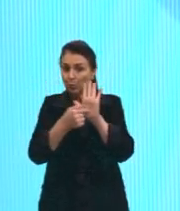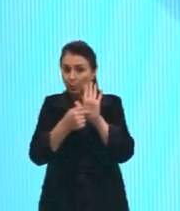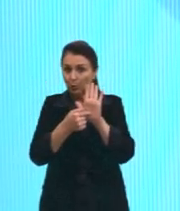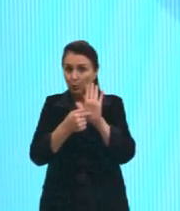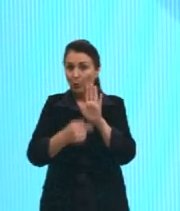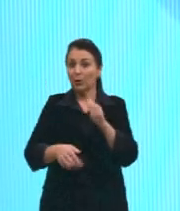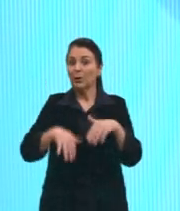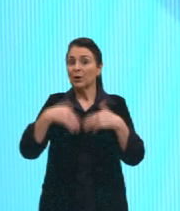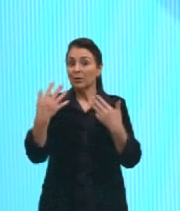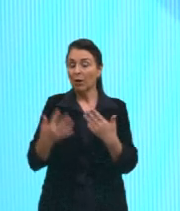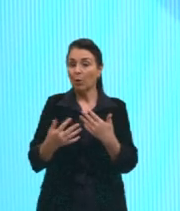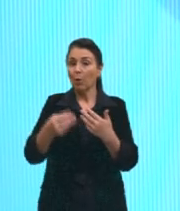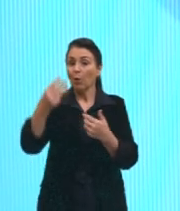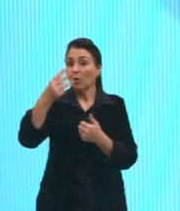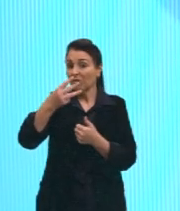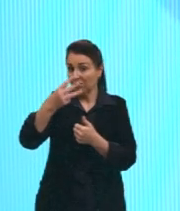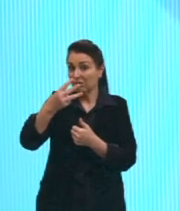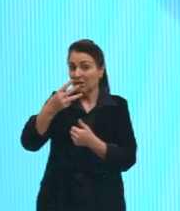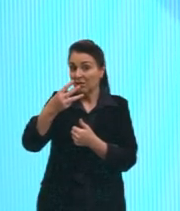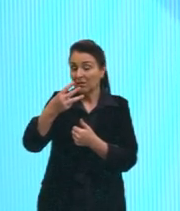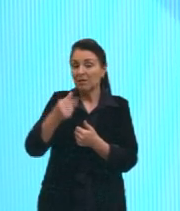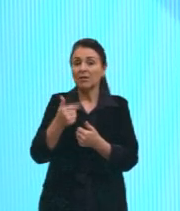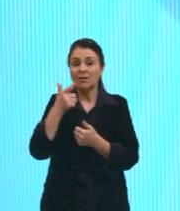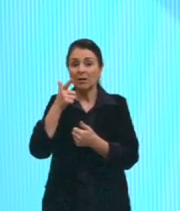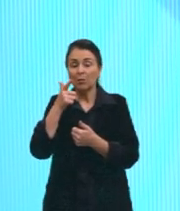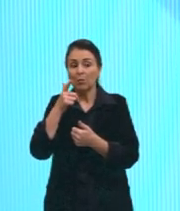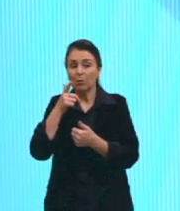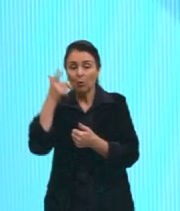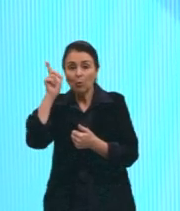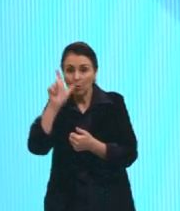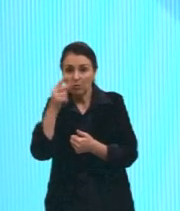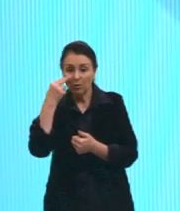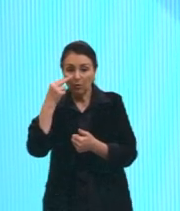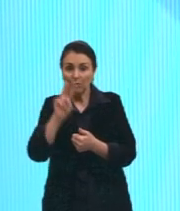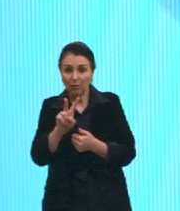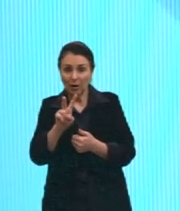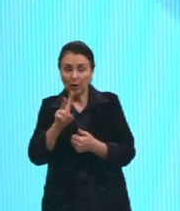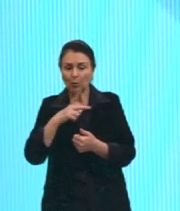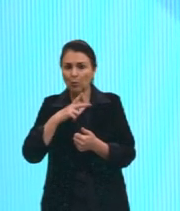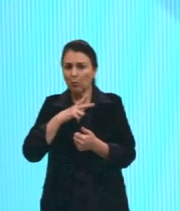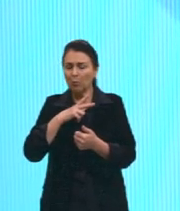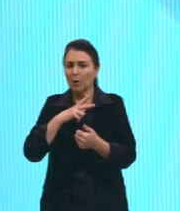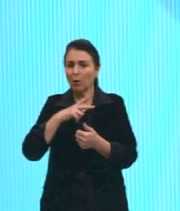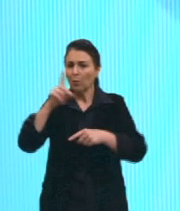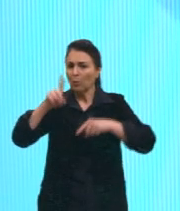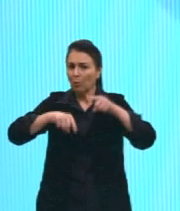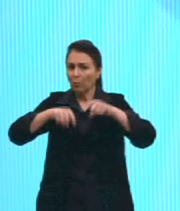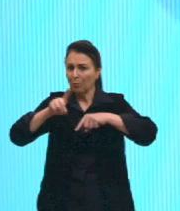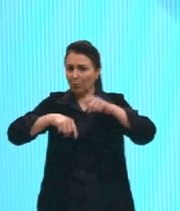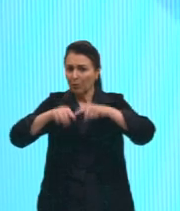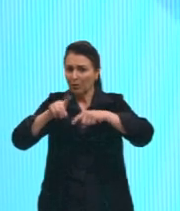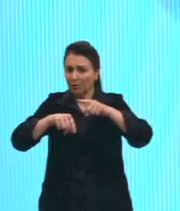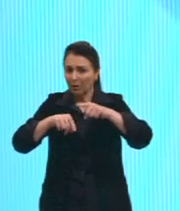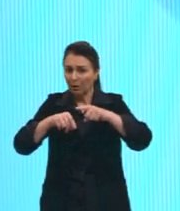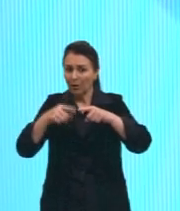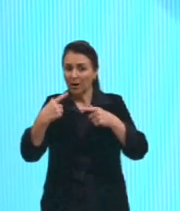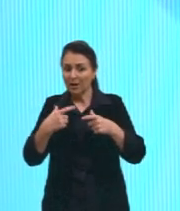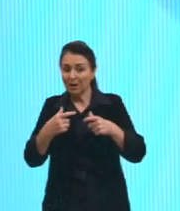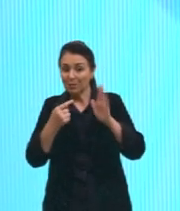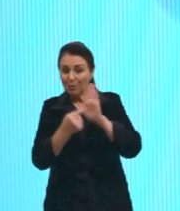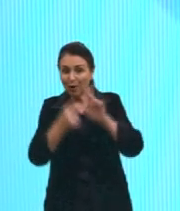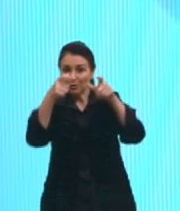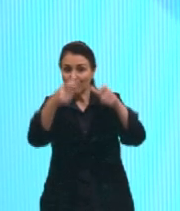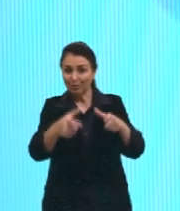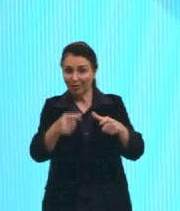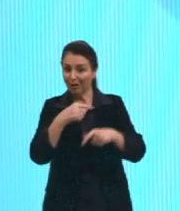o terceiro vai bater com o meu GPS, com o meu equipamento, e ele vai localizar exatamente ali onde nós estamos, tá.